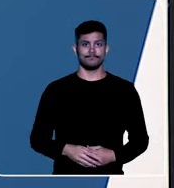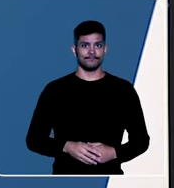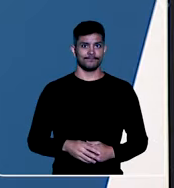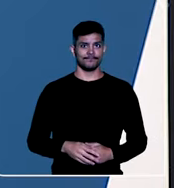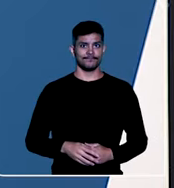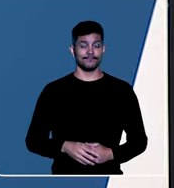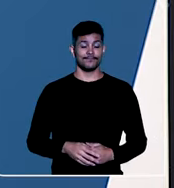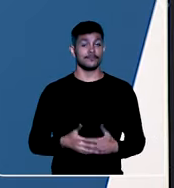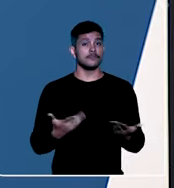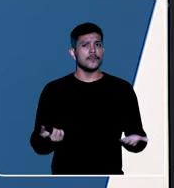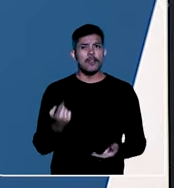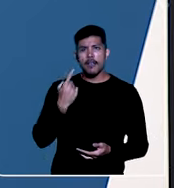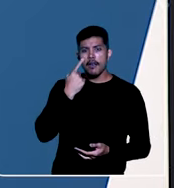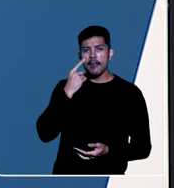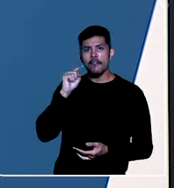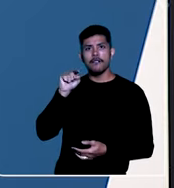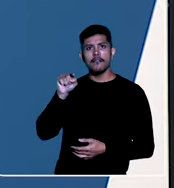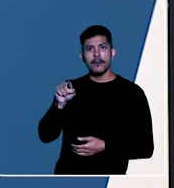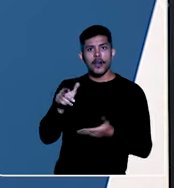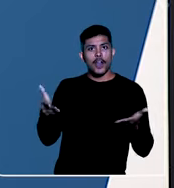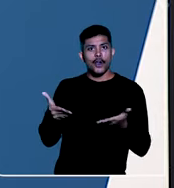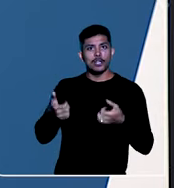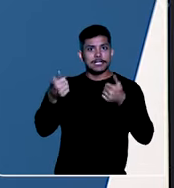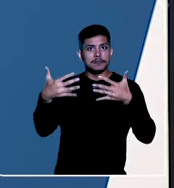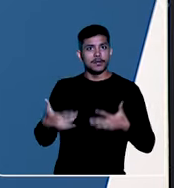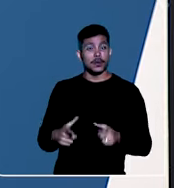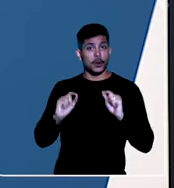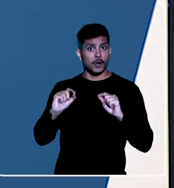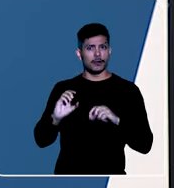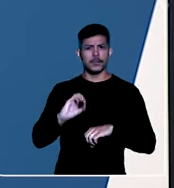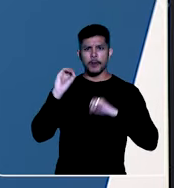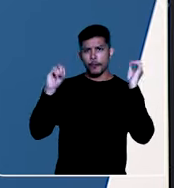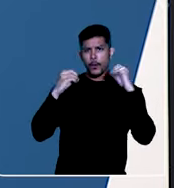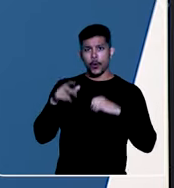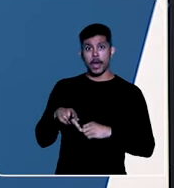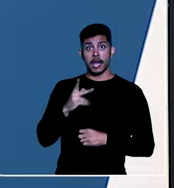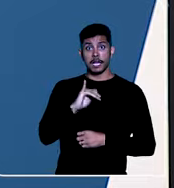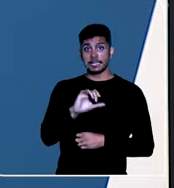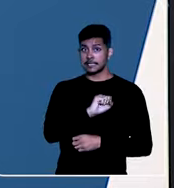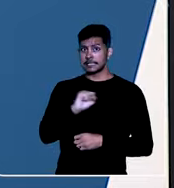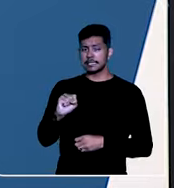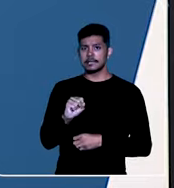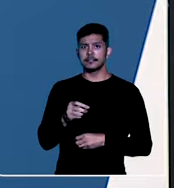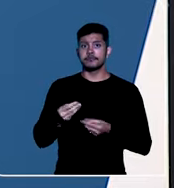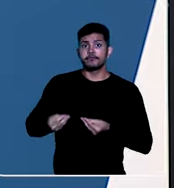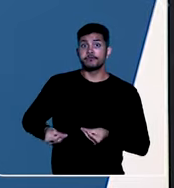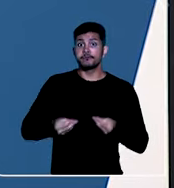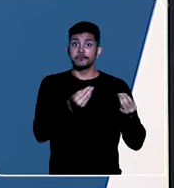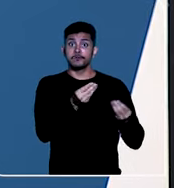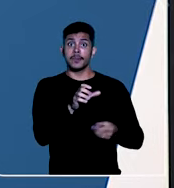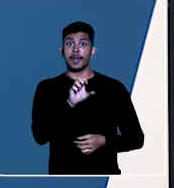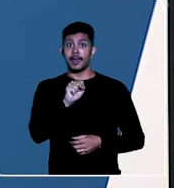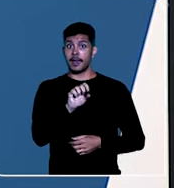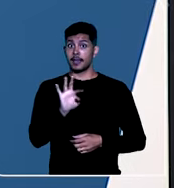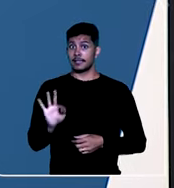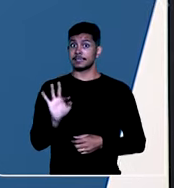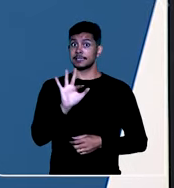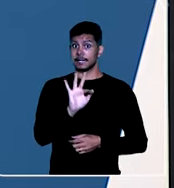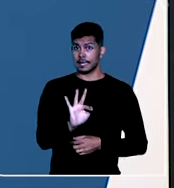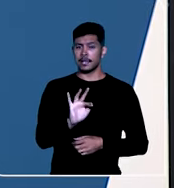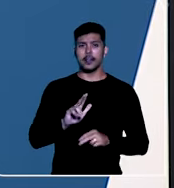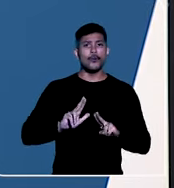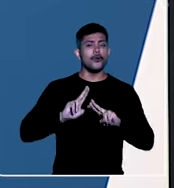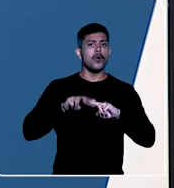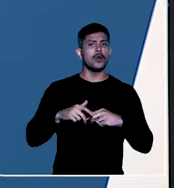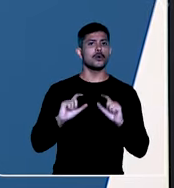Na notícia que acabamos de assistir, você viu que o caso da Boate Kiss foi encaminhado, então, ao Supremo Tribunal